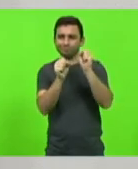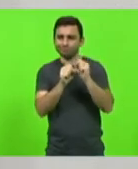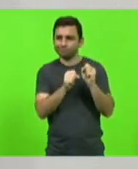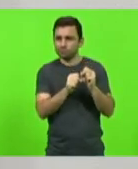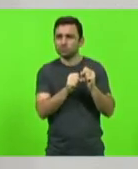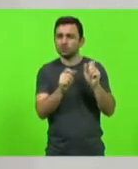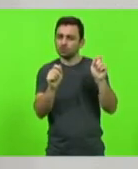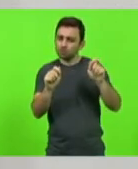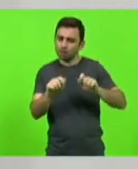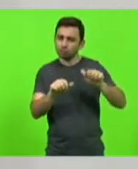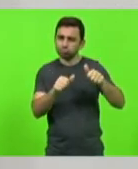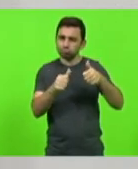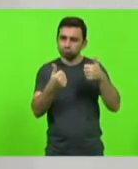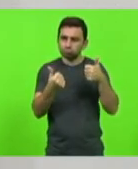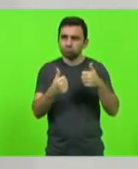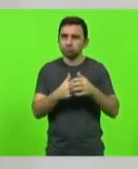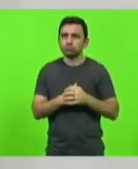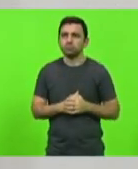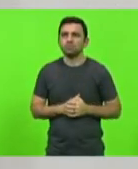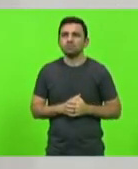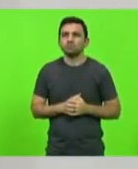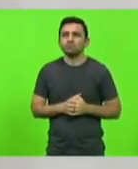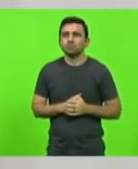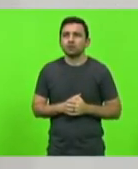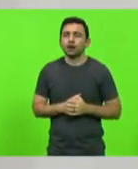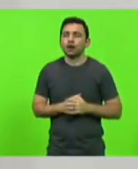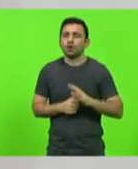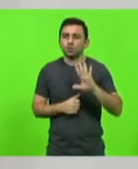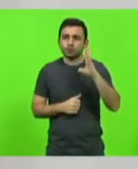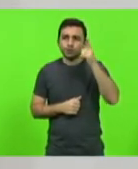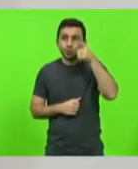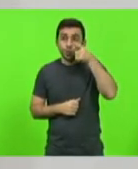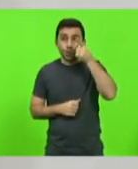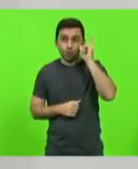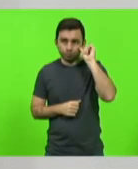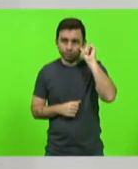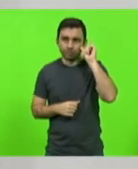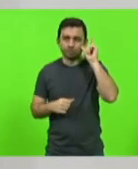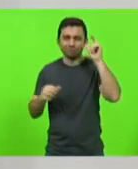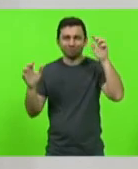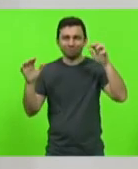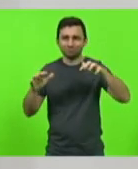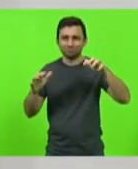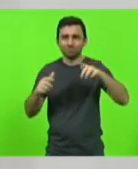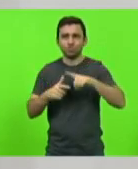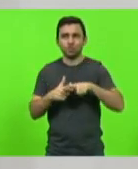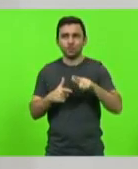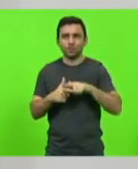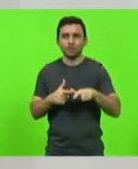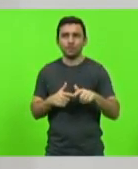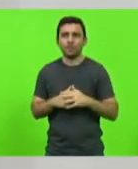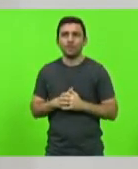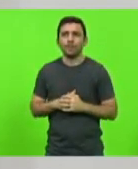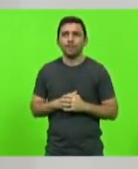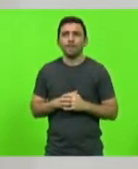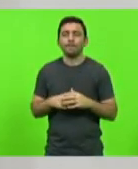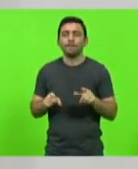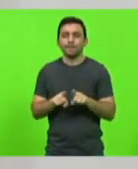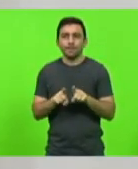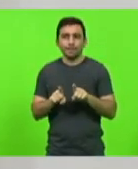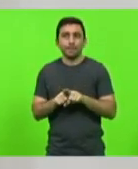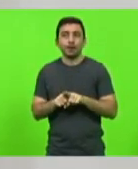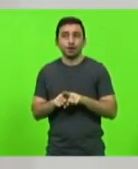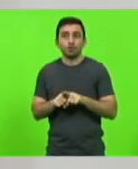destruídas com o temporal, com o granizo que aconteceu na data de ontem. Aqui, reconhecer também o reconhecimento ao corpo de